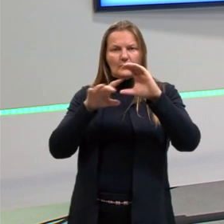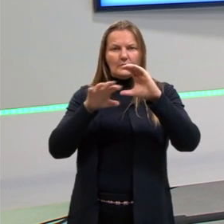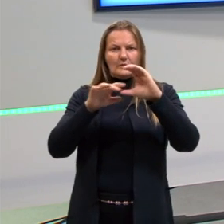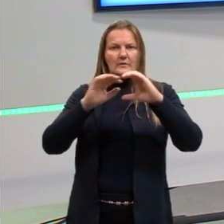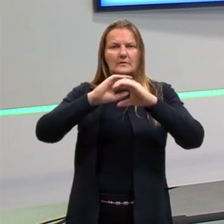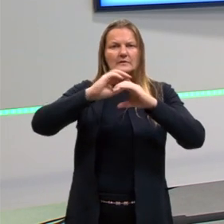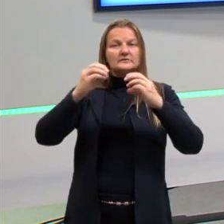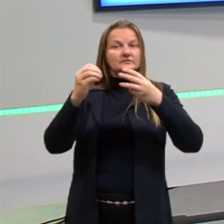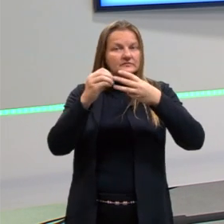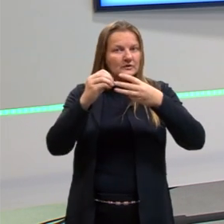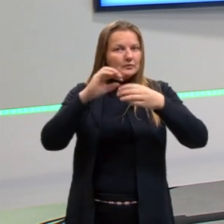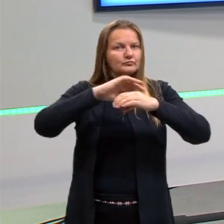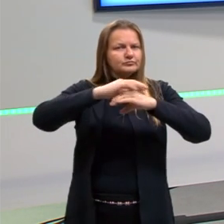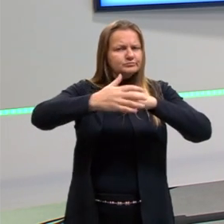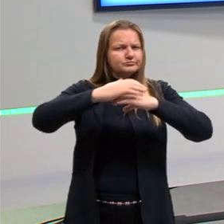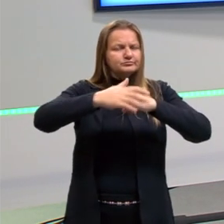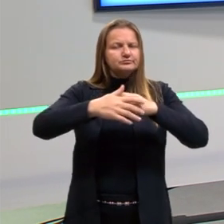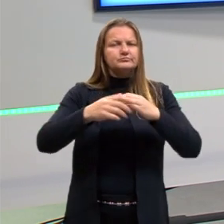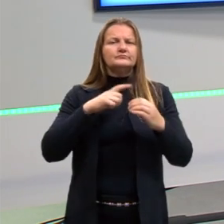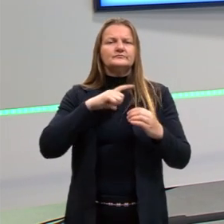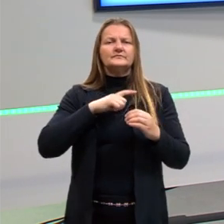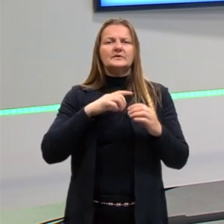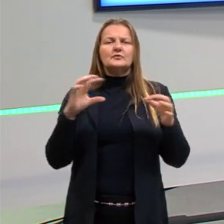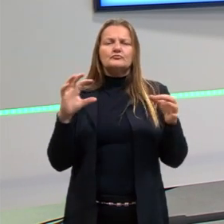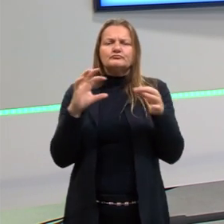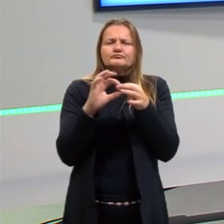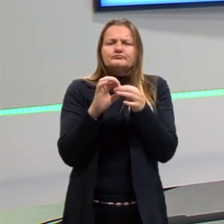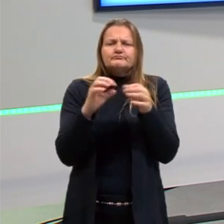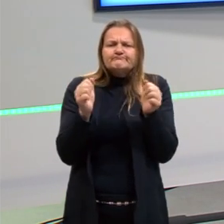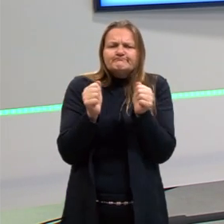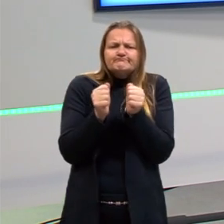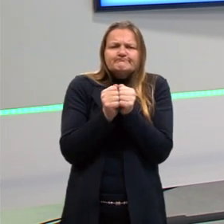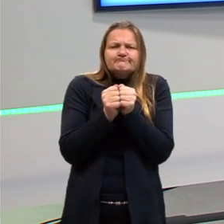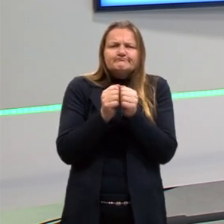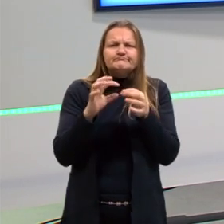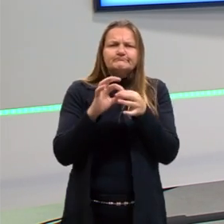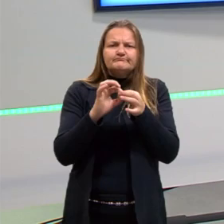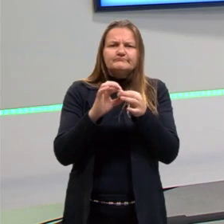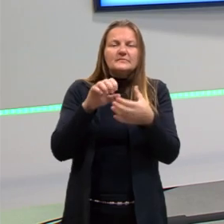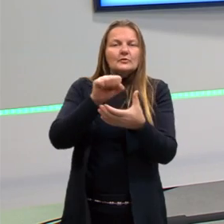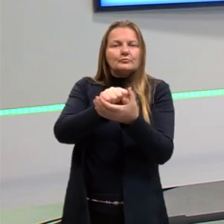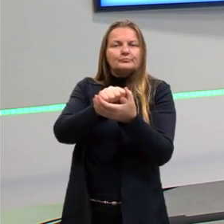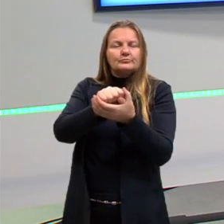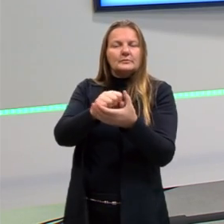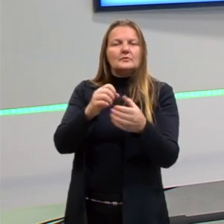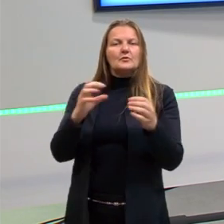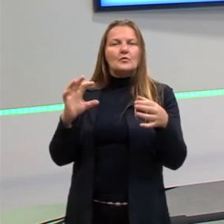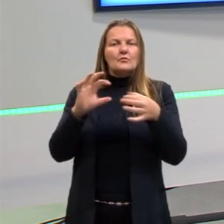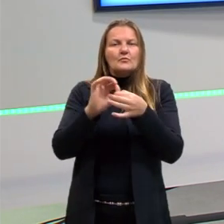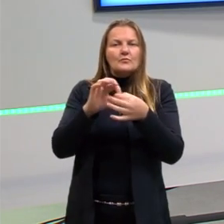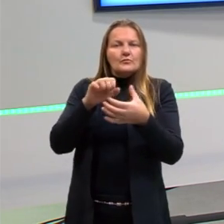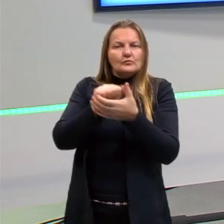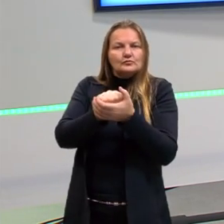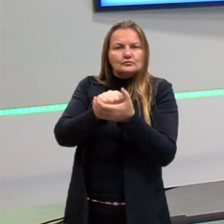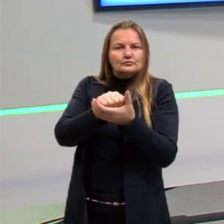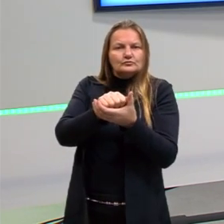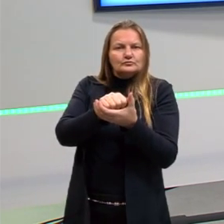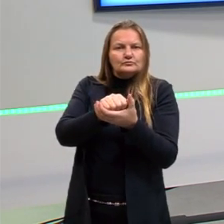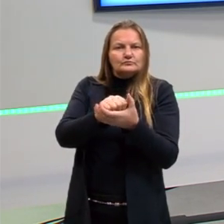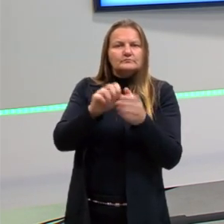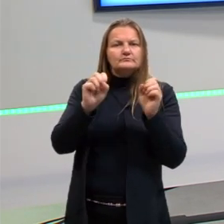célula, essas duas subunidades vão se unir para formar o ribossomo. Então, é assim que funciona essa parte.